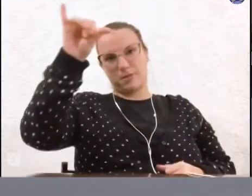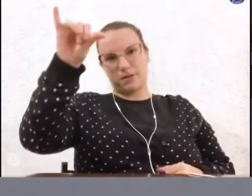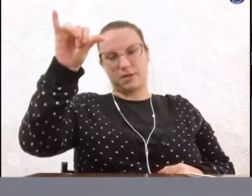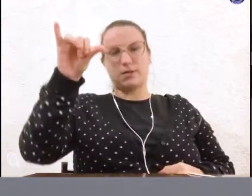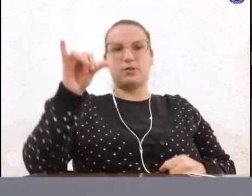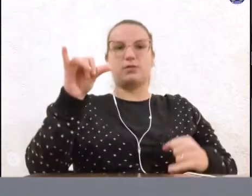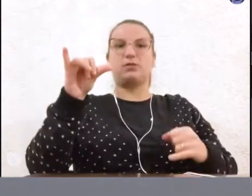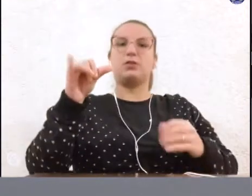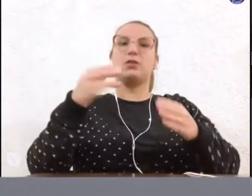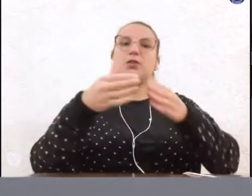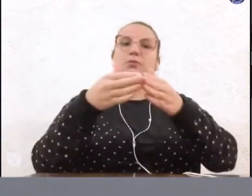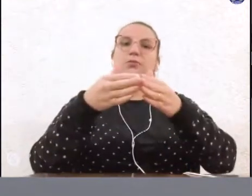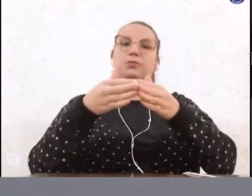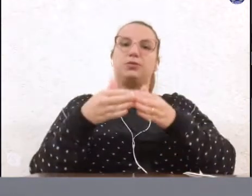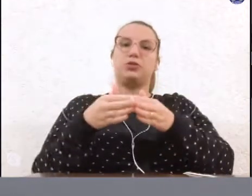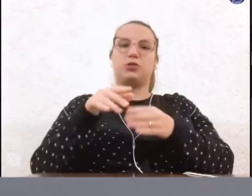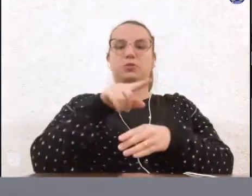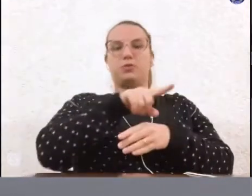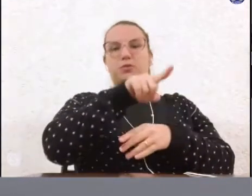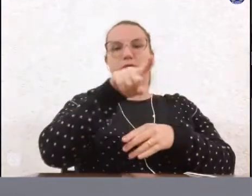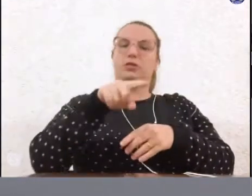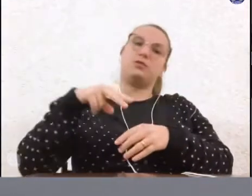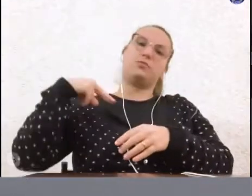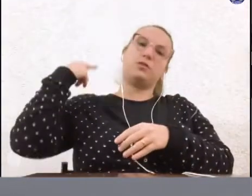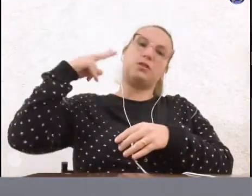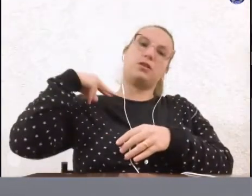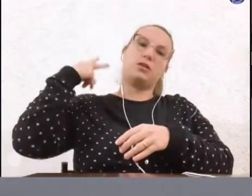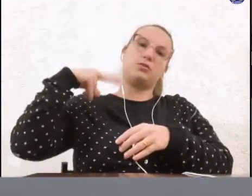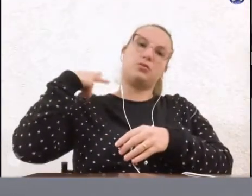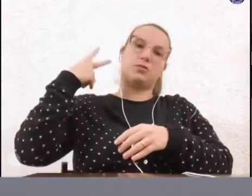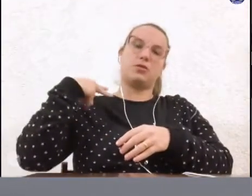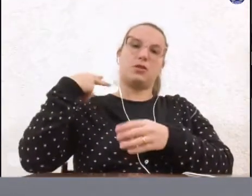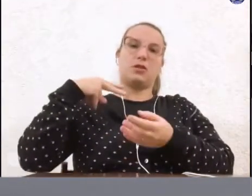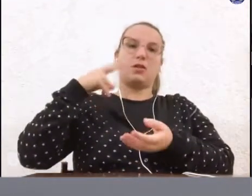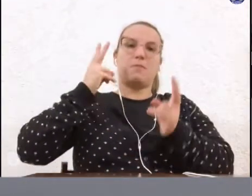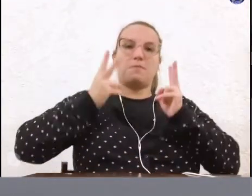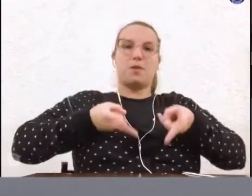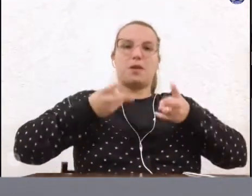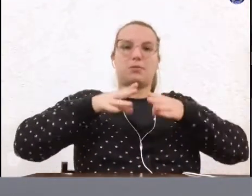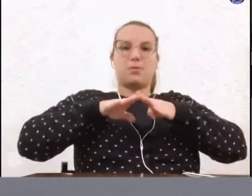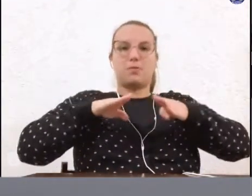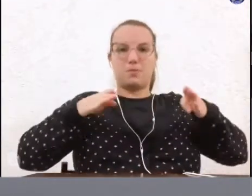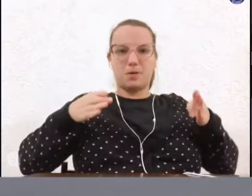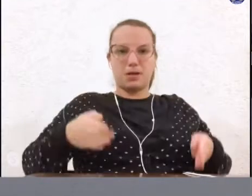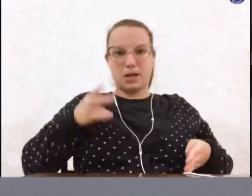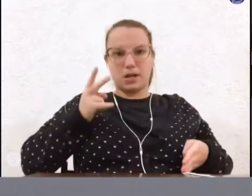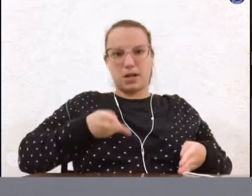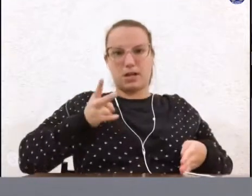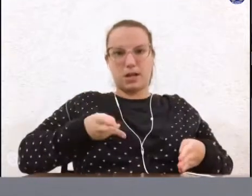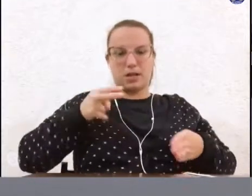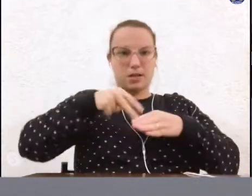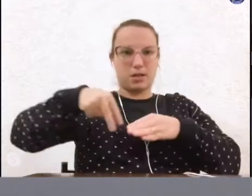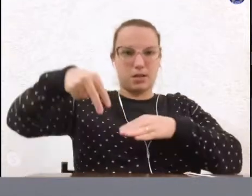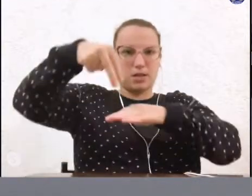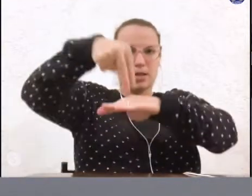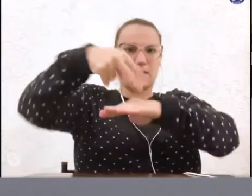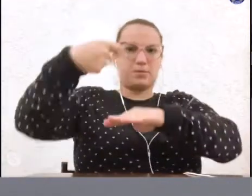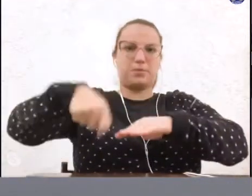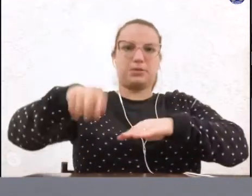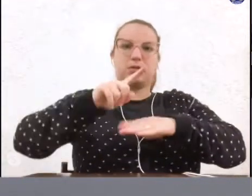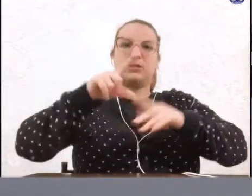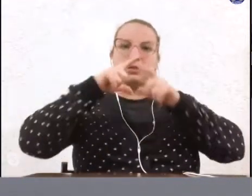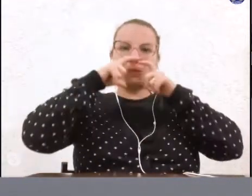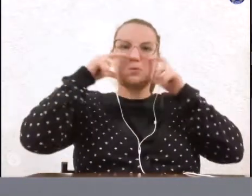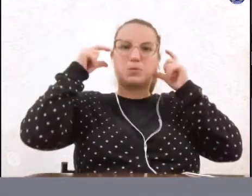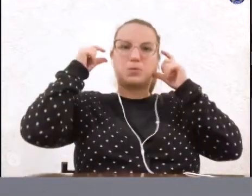pronunciamentos dos senhores vereadores que serão feitos da própria bancada, bem como permaneço com as máscaras de proteção